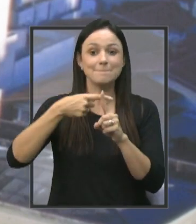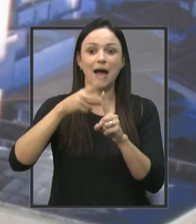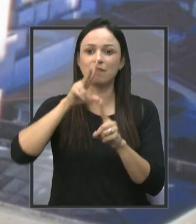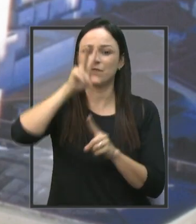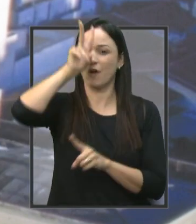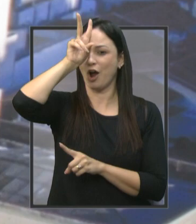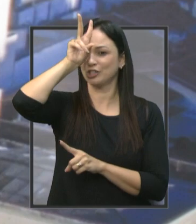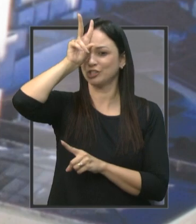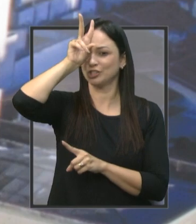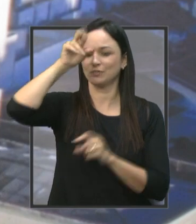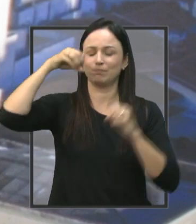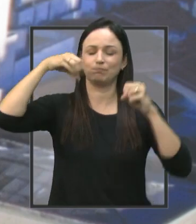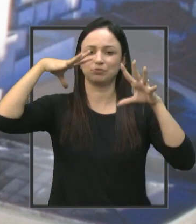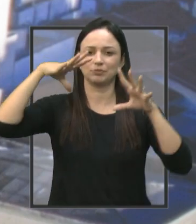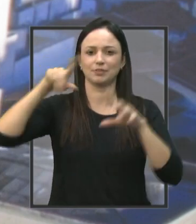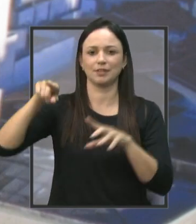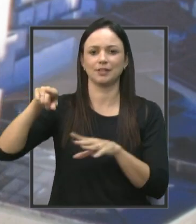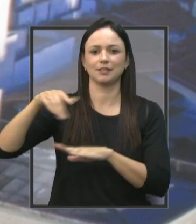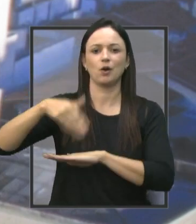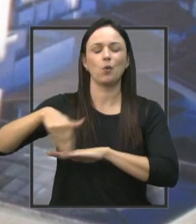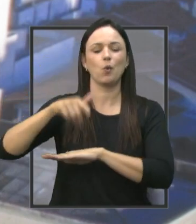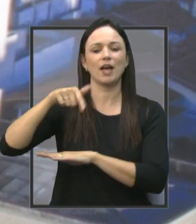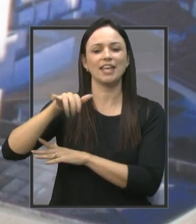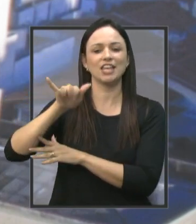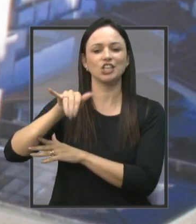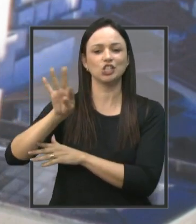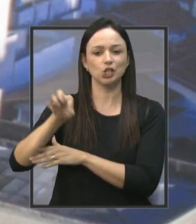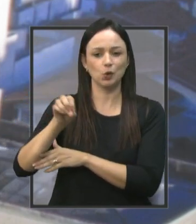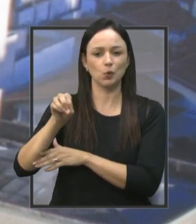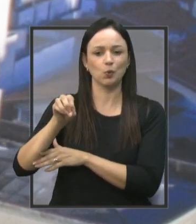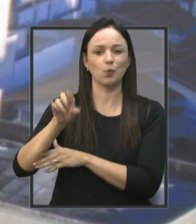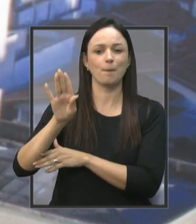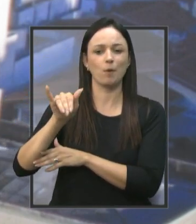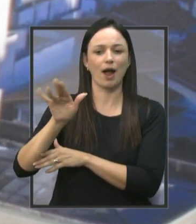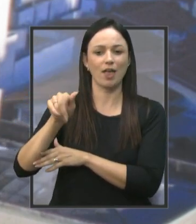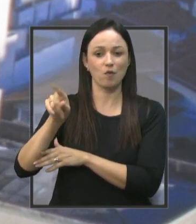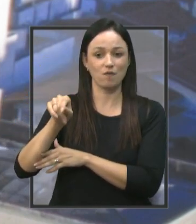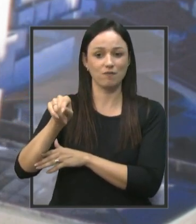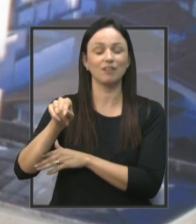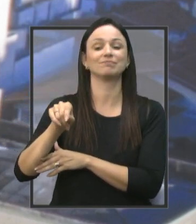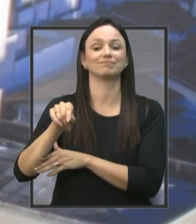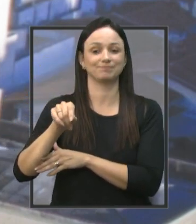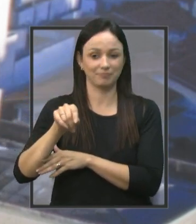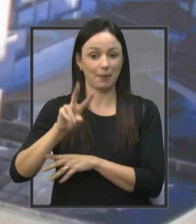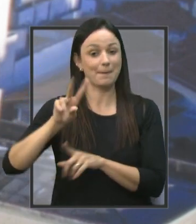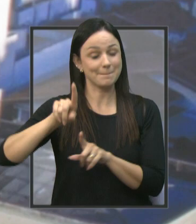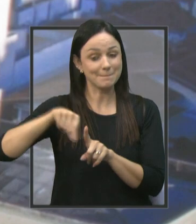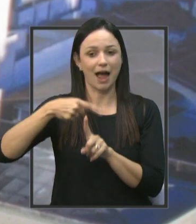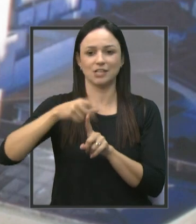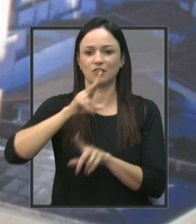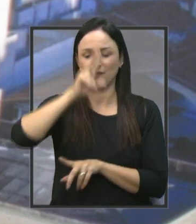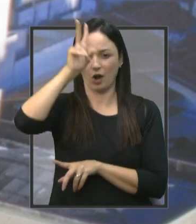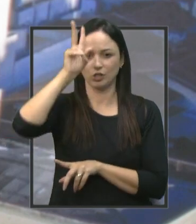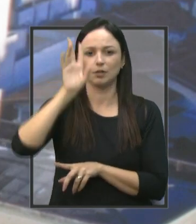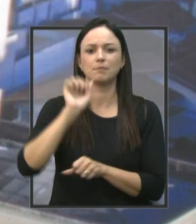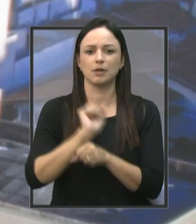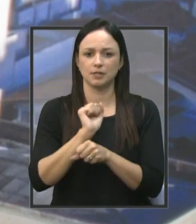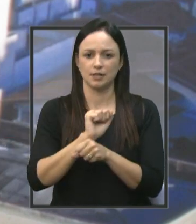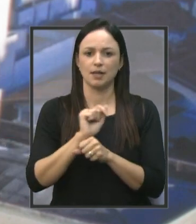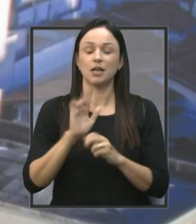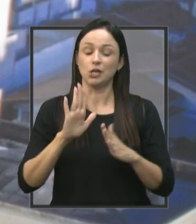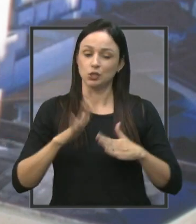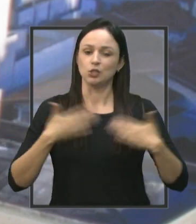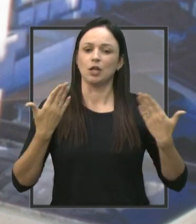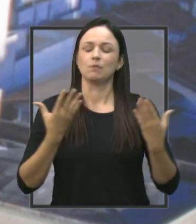do que aquela iluminação de LED da rua Quintino Bocaiuva. Então podem aguardar, será uma surpresa muito